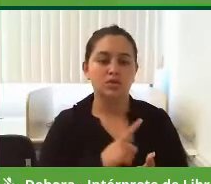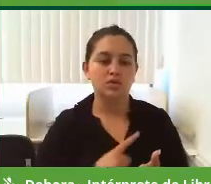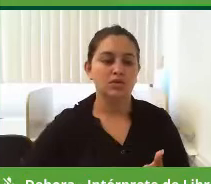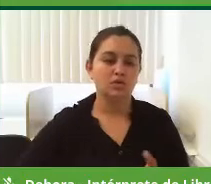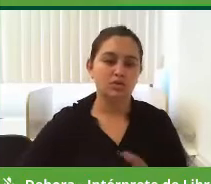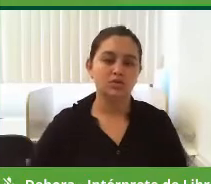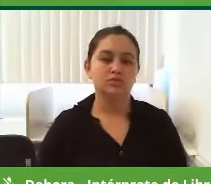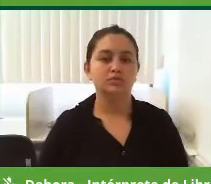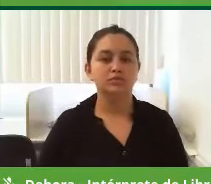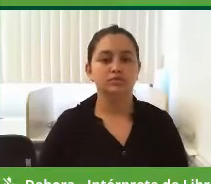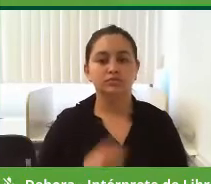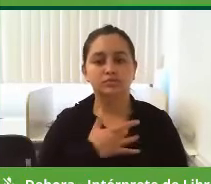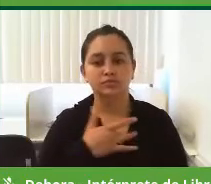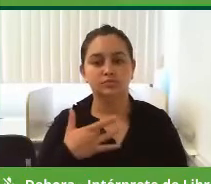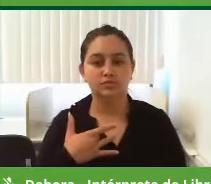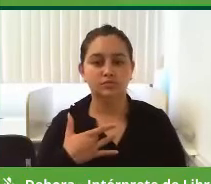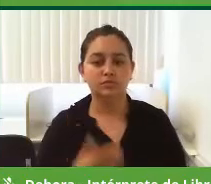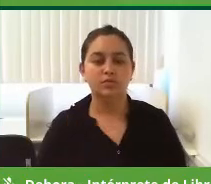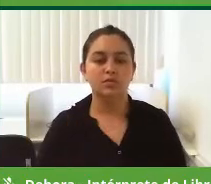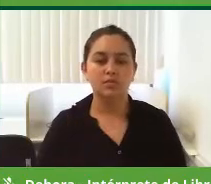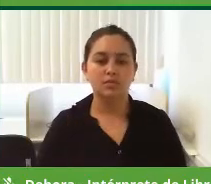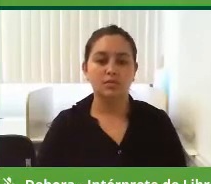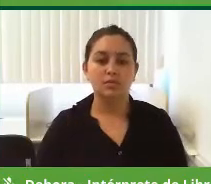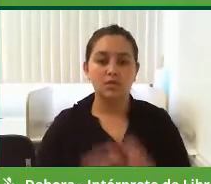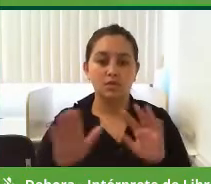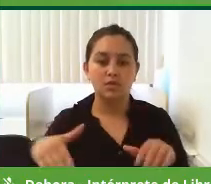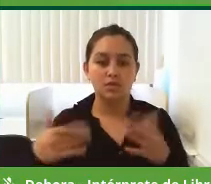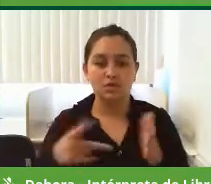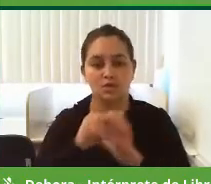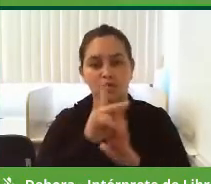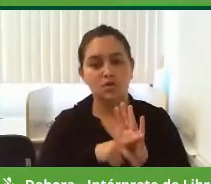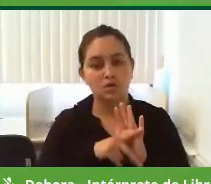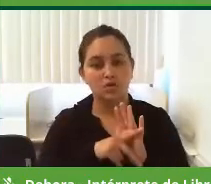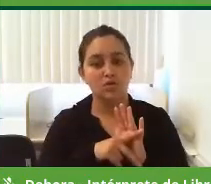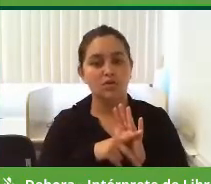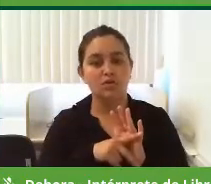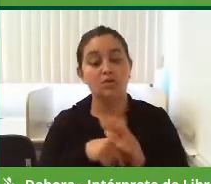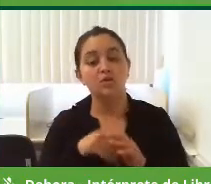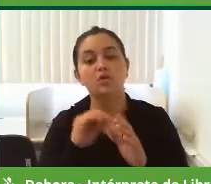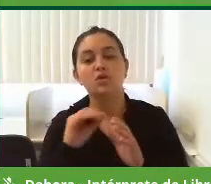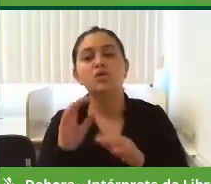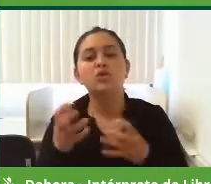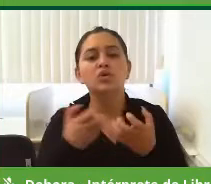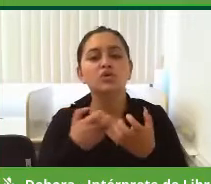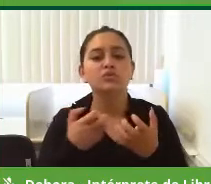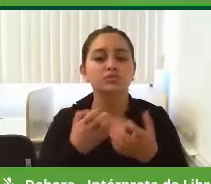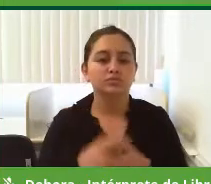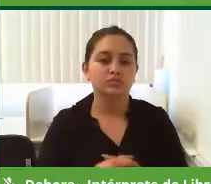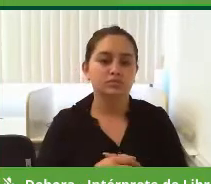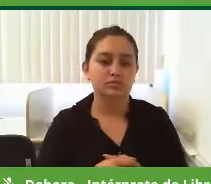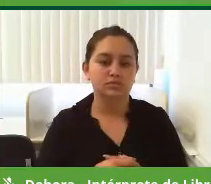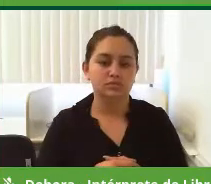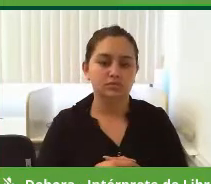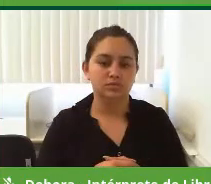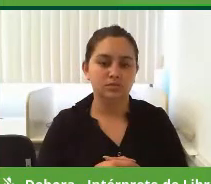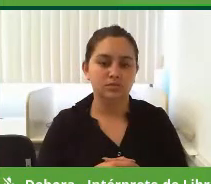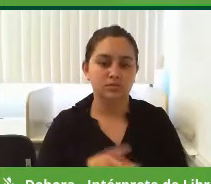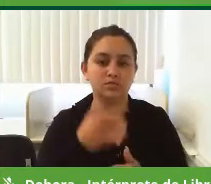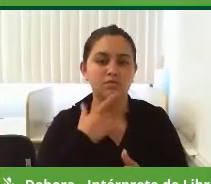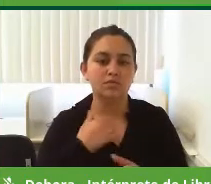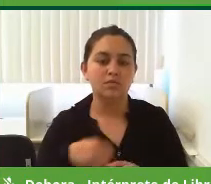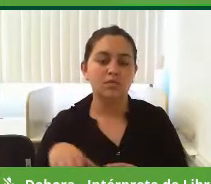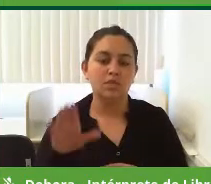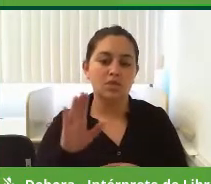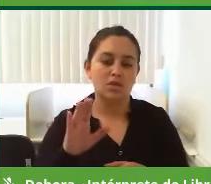aparece a questão da saúde pública aqui em São Bento? Quais são os projetos? Quais são as metas que vocês pretendem, caso seja